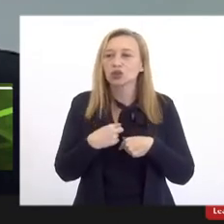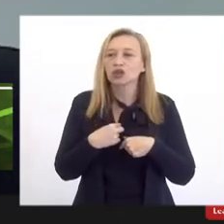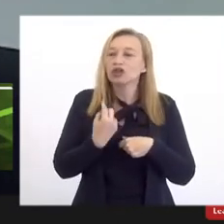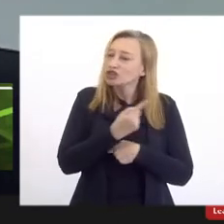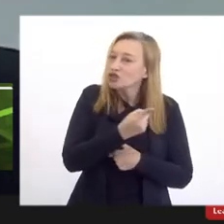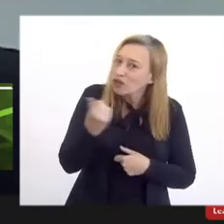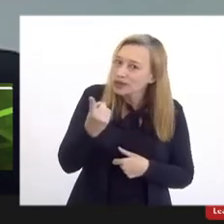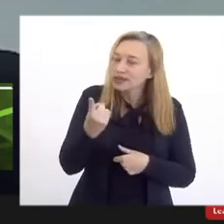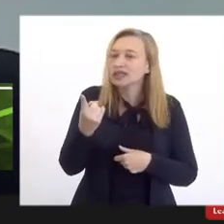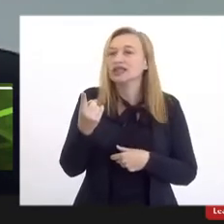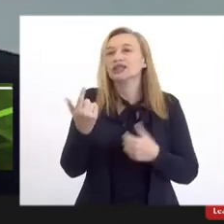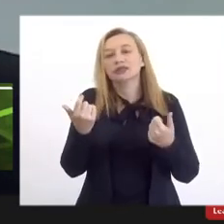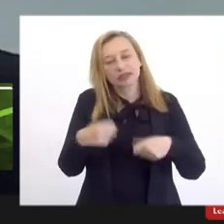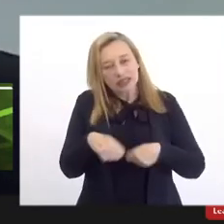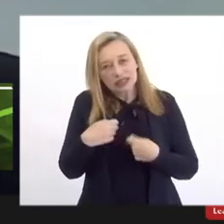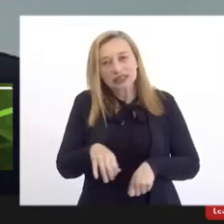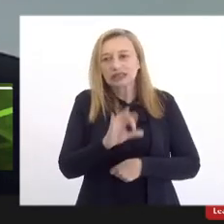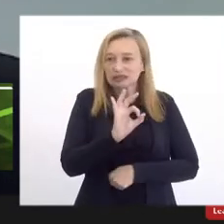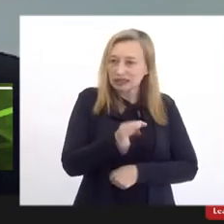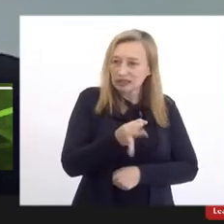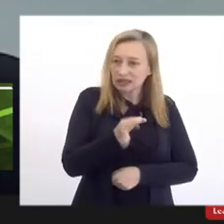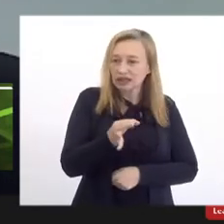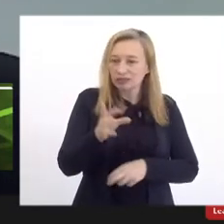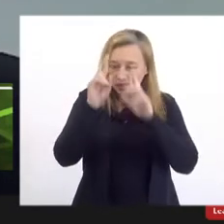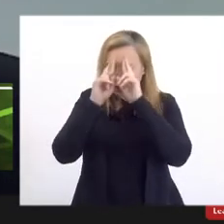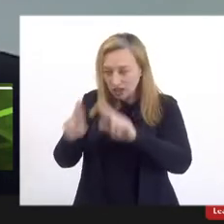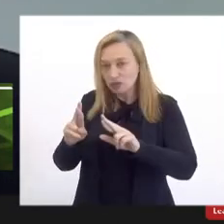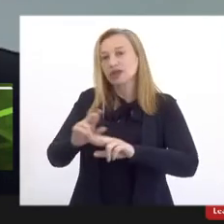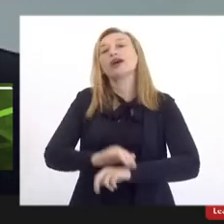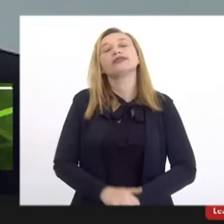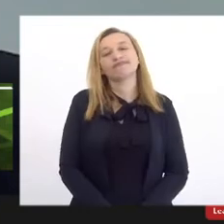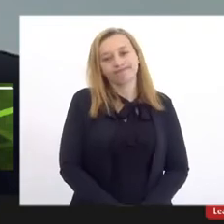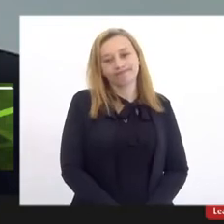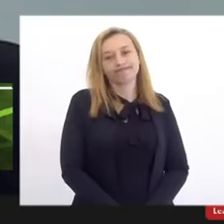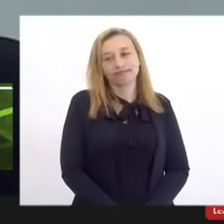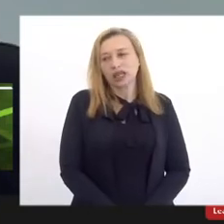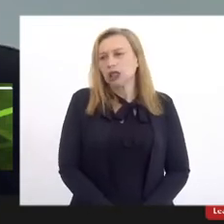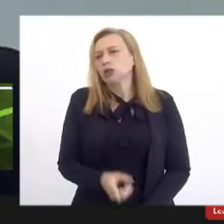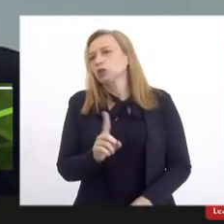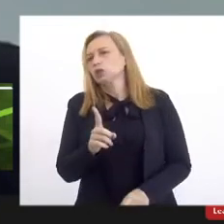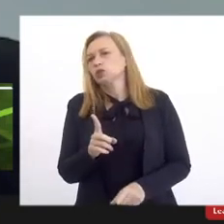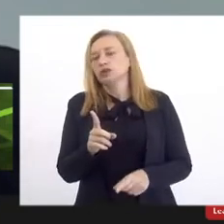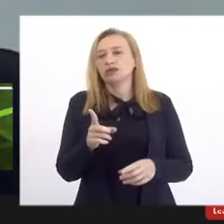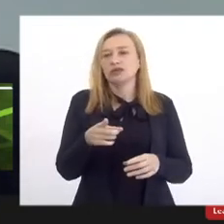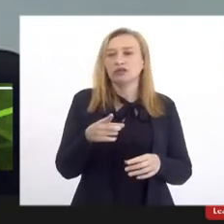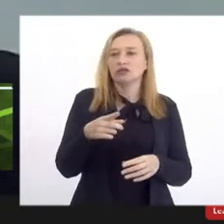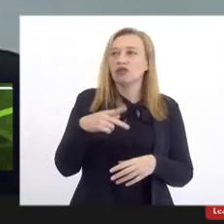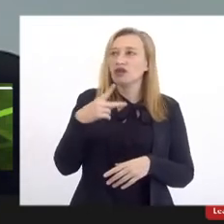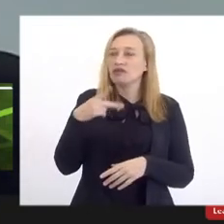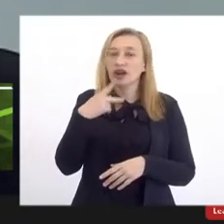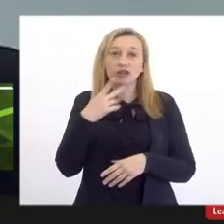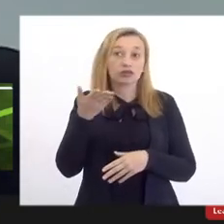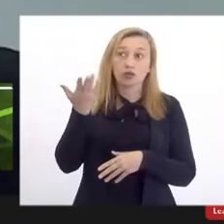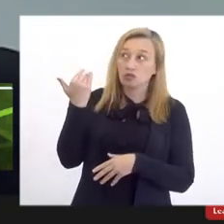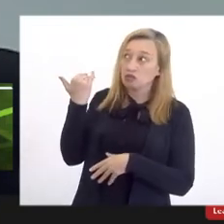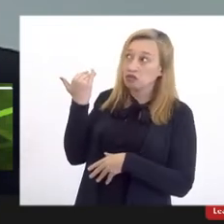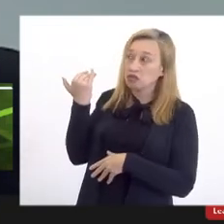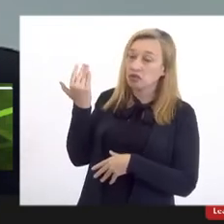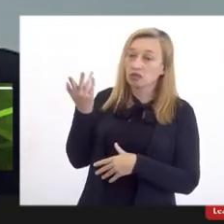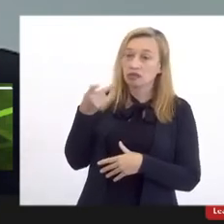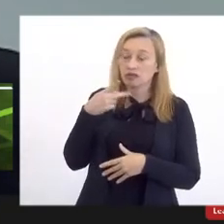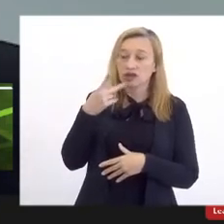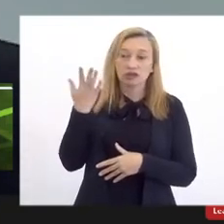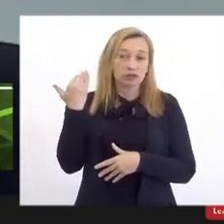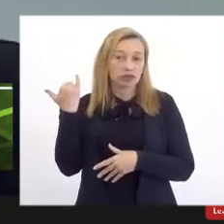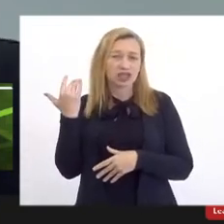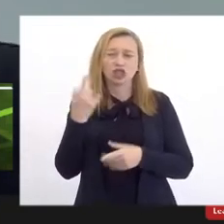vocês precisa, de alguma forma, ser respeitada. Não adianta ficar muito olhando para trás, ficar discutindo